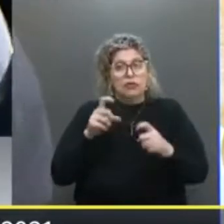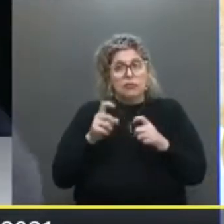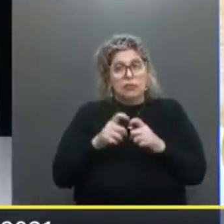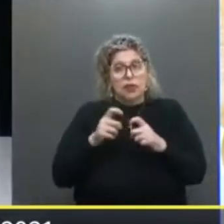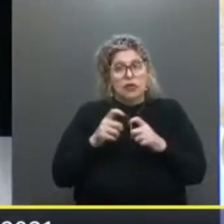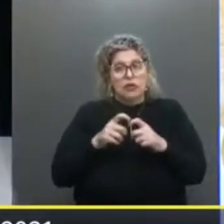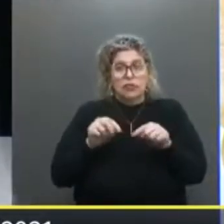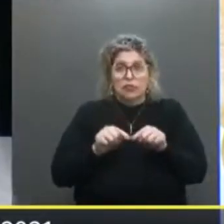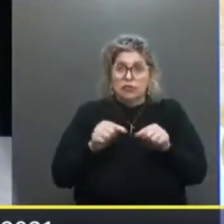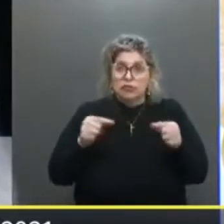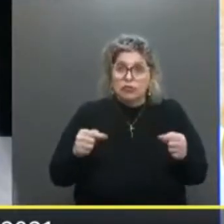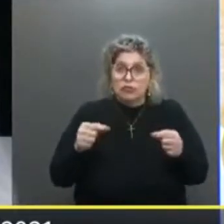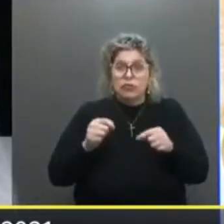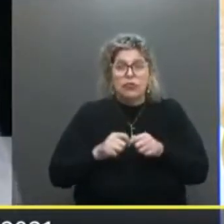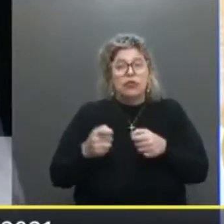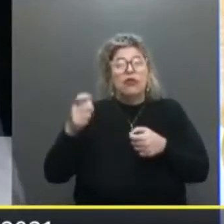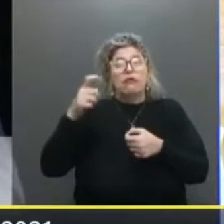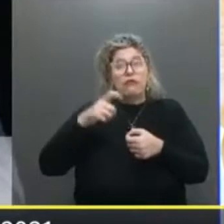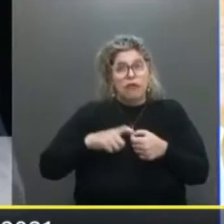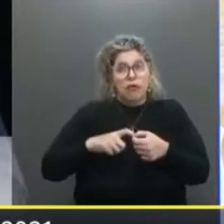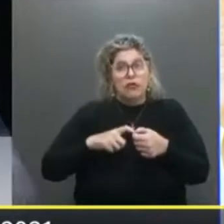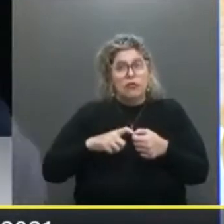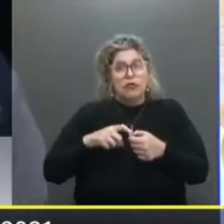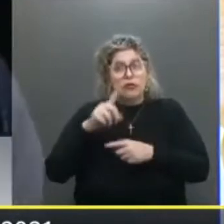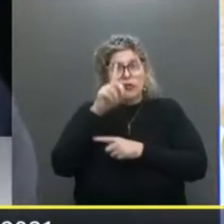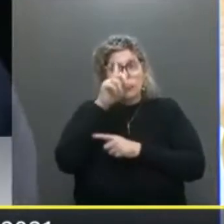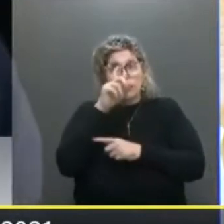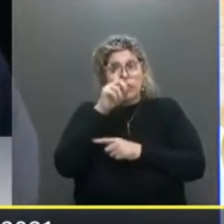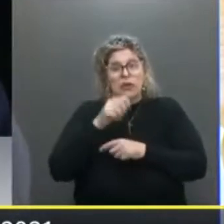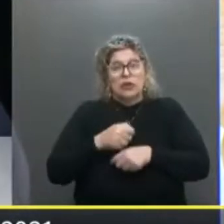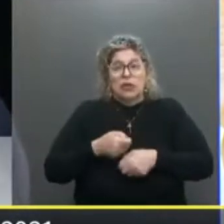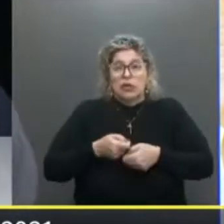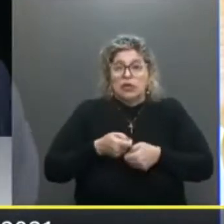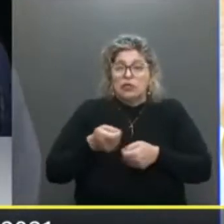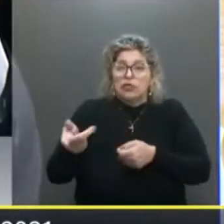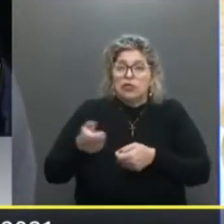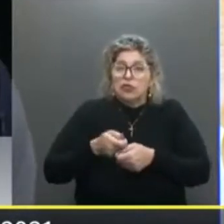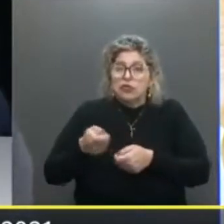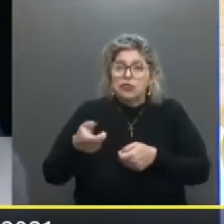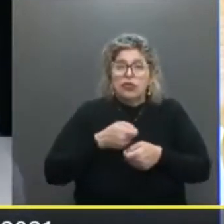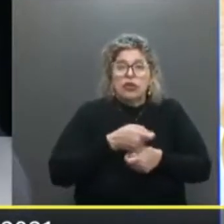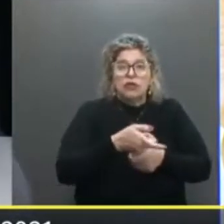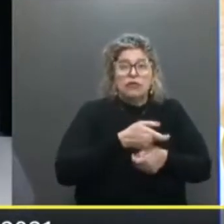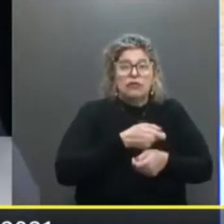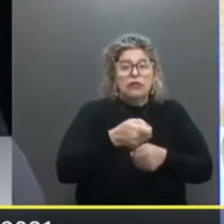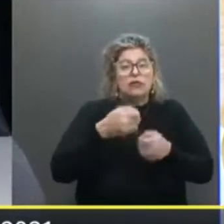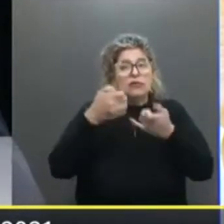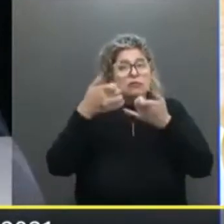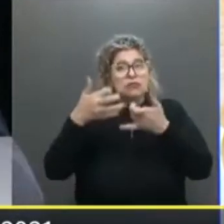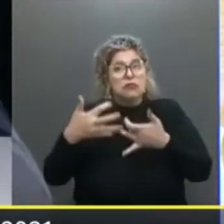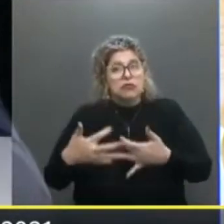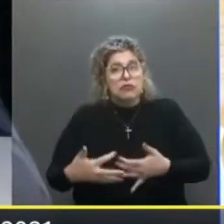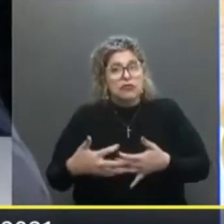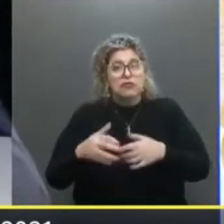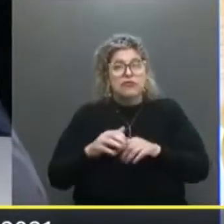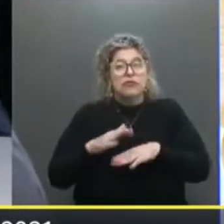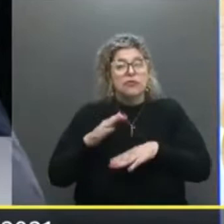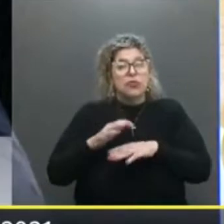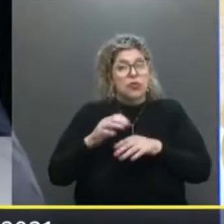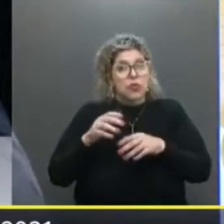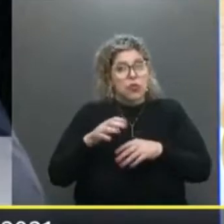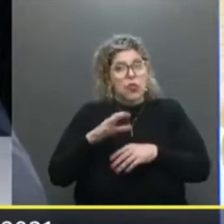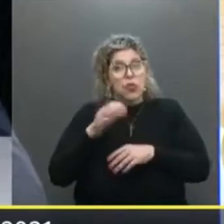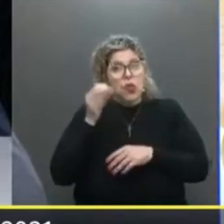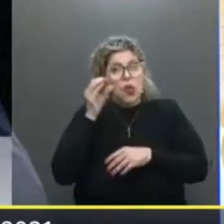E portanto A volta dos hospitais E nós distribuímos Folhetos explicativos Com o conhecimento Daquele momento